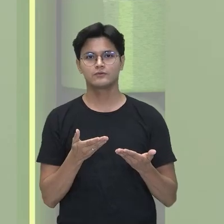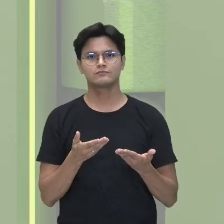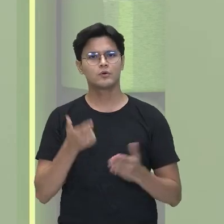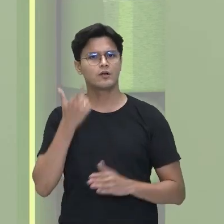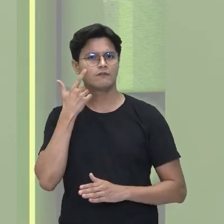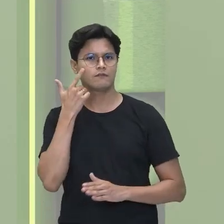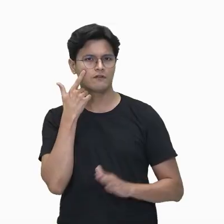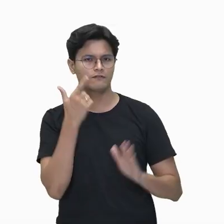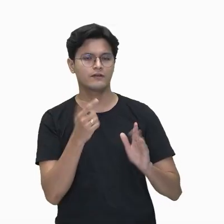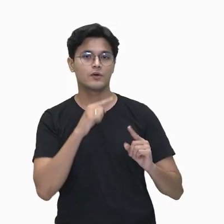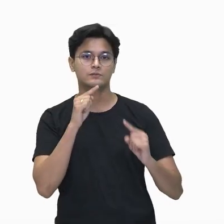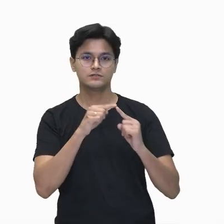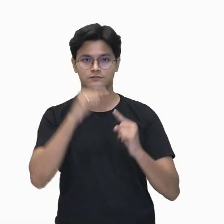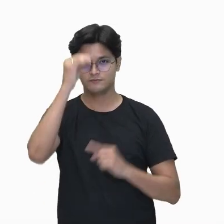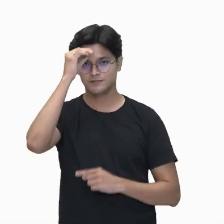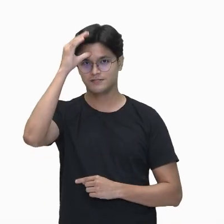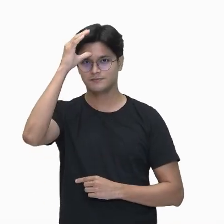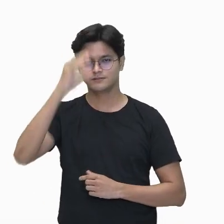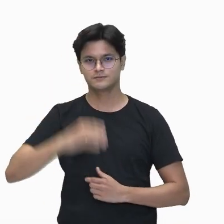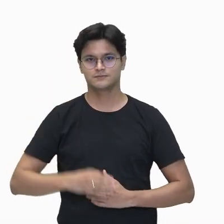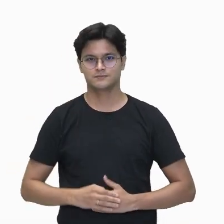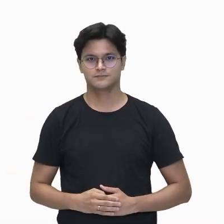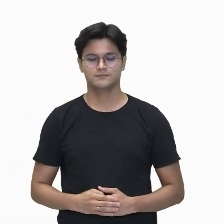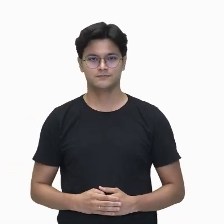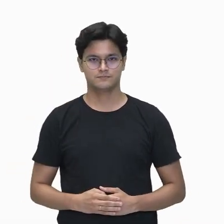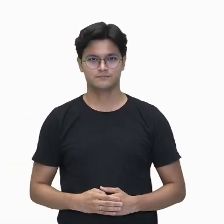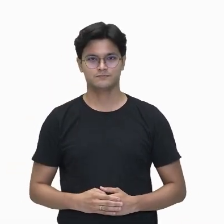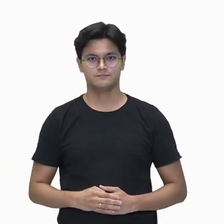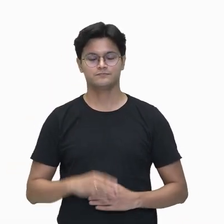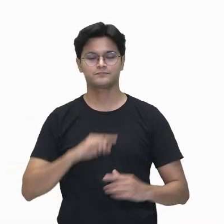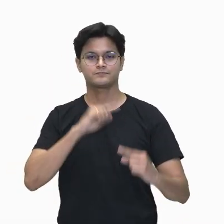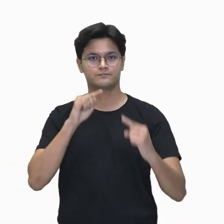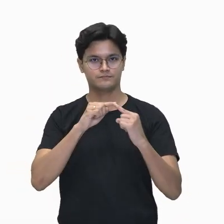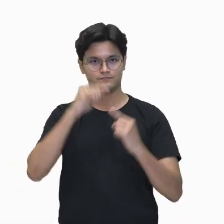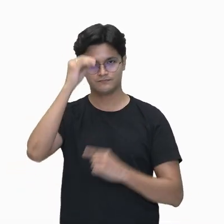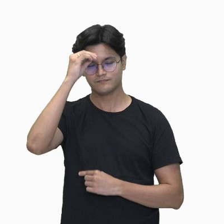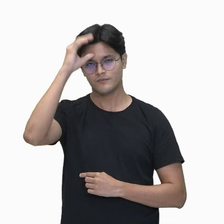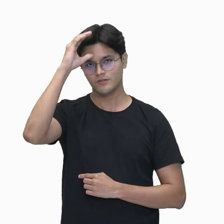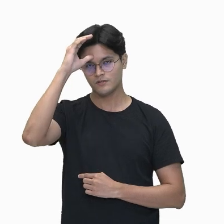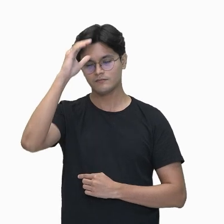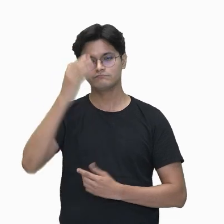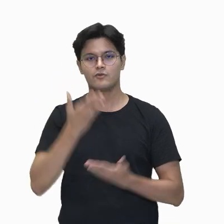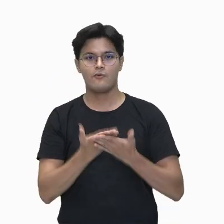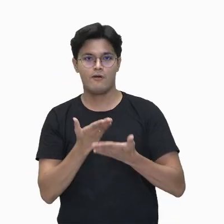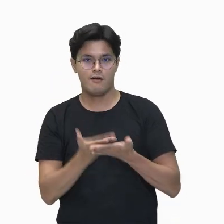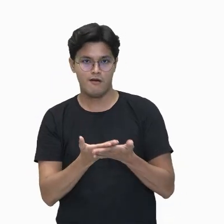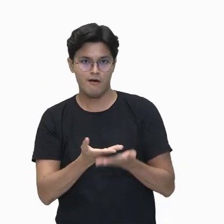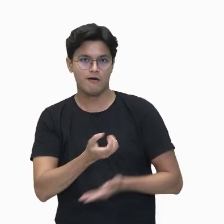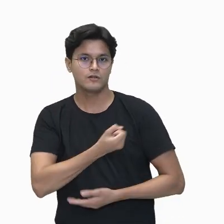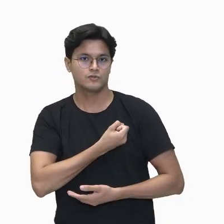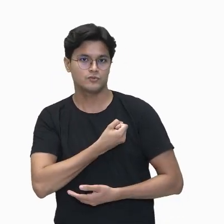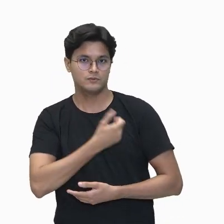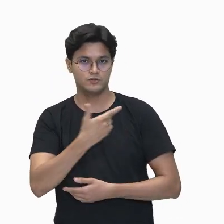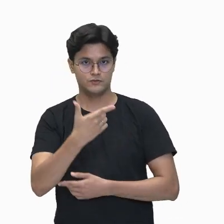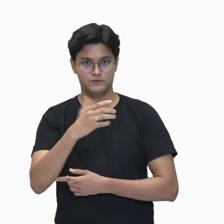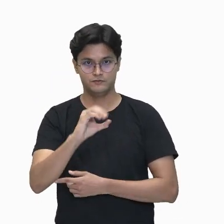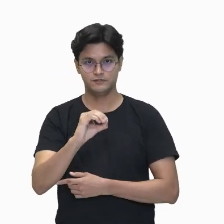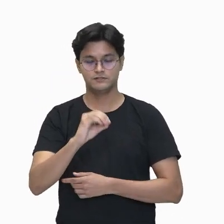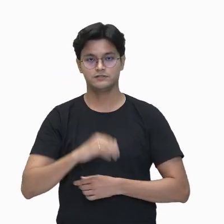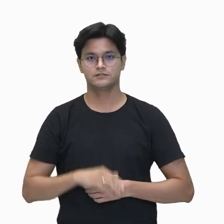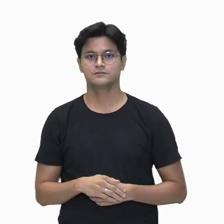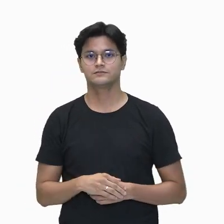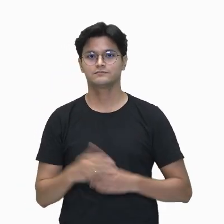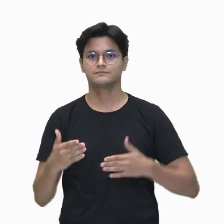de conhecimento. Objeto de conhecimento da aula 20, isomeria geométrica,